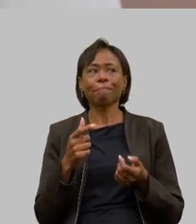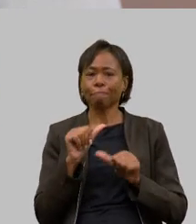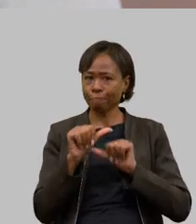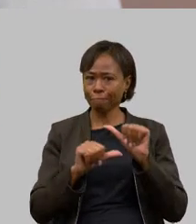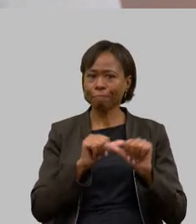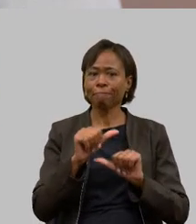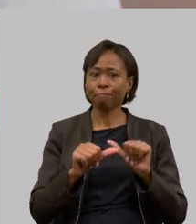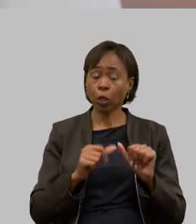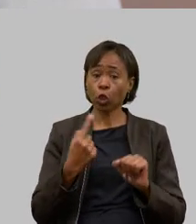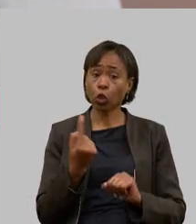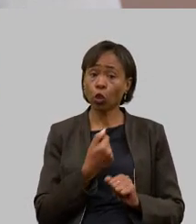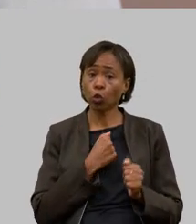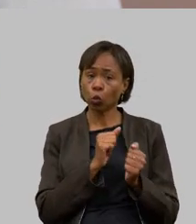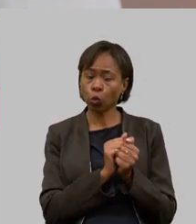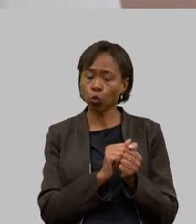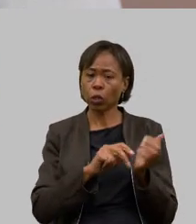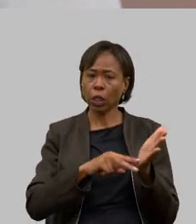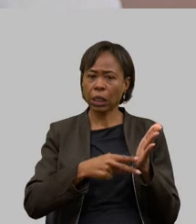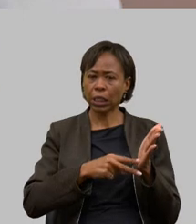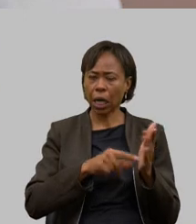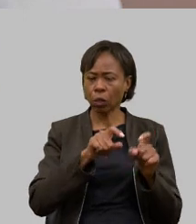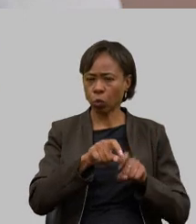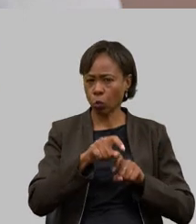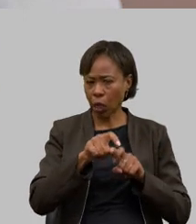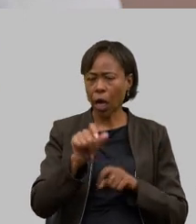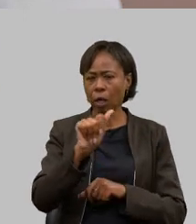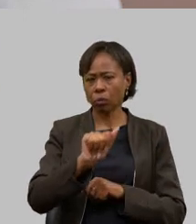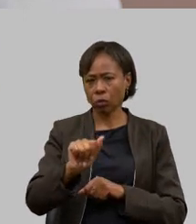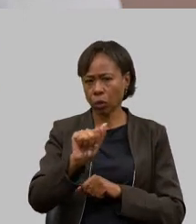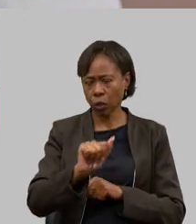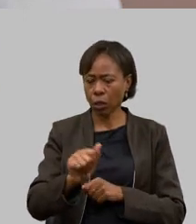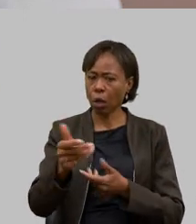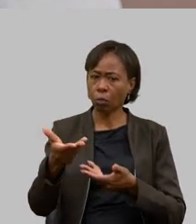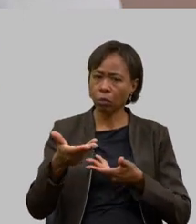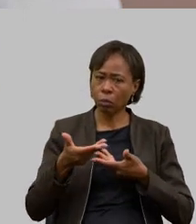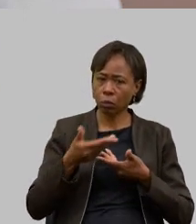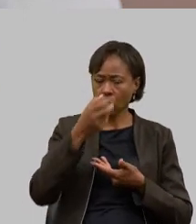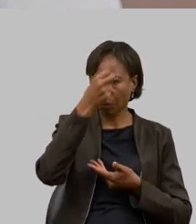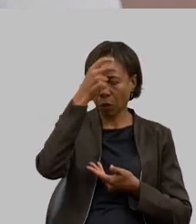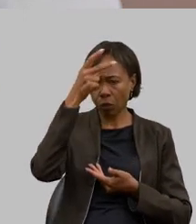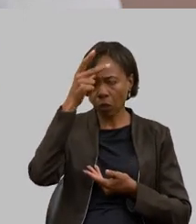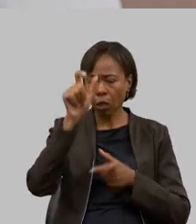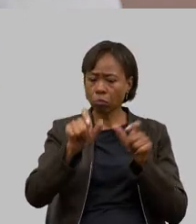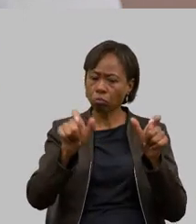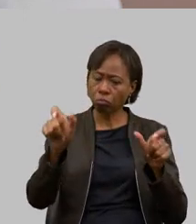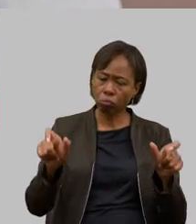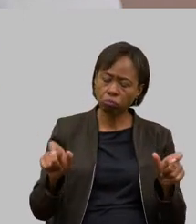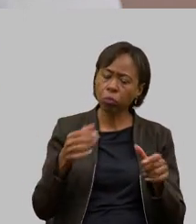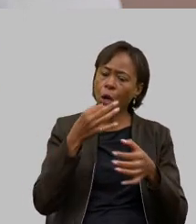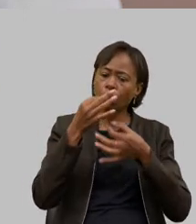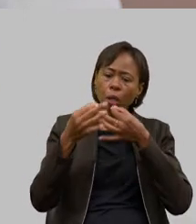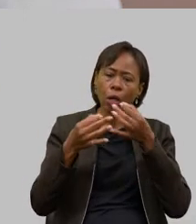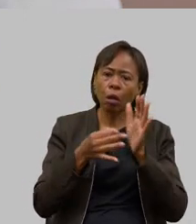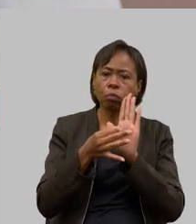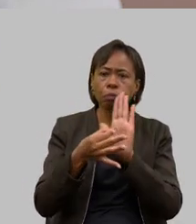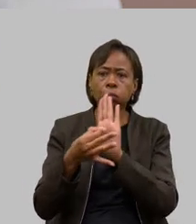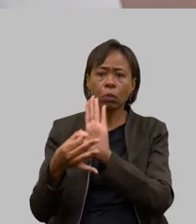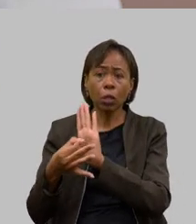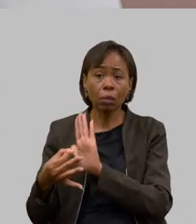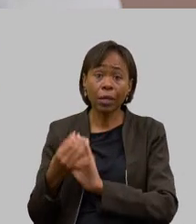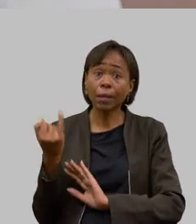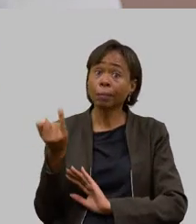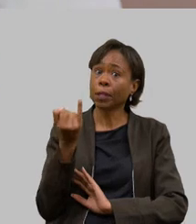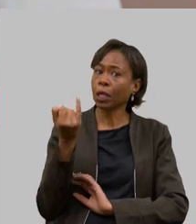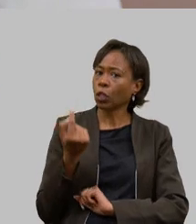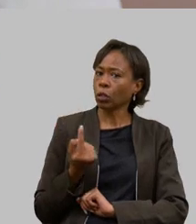junto com os sindicatos rurais junto com associações recebendo prefeitos para poder ouvir a demanda eu acho que isso é fundamental ninguém faz nada